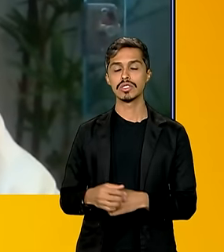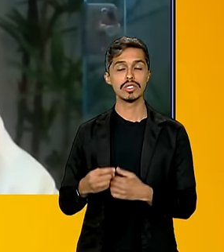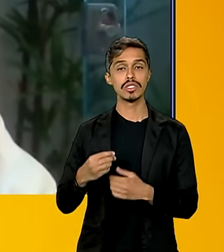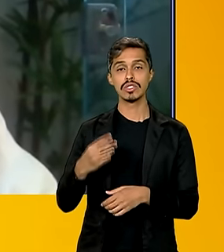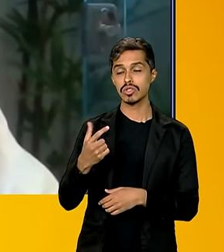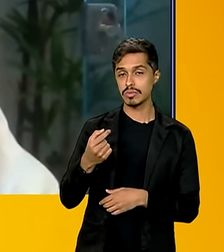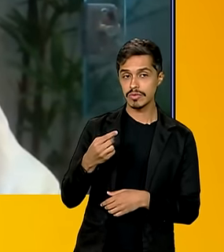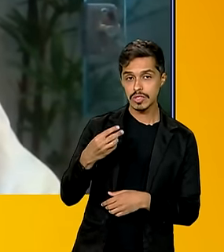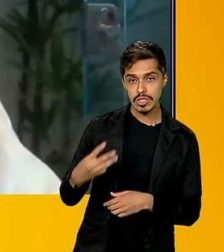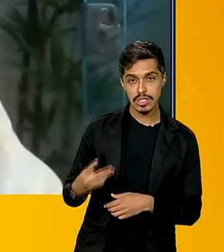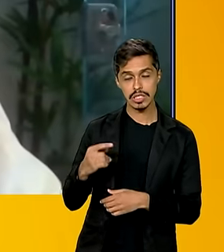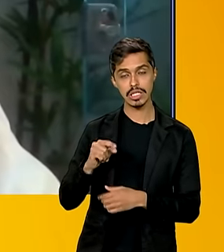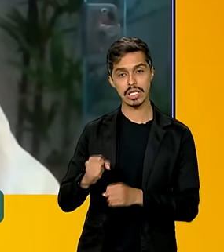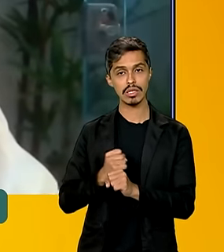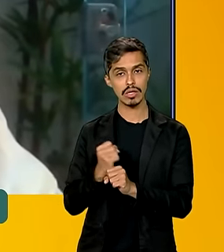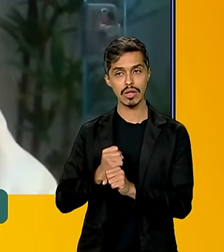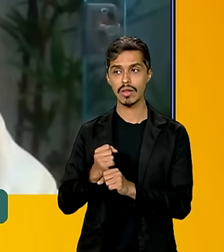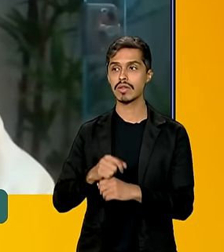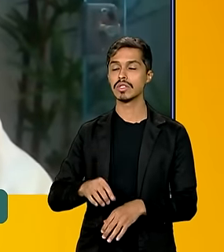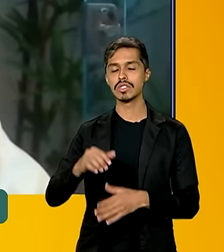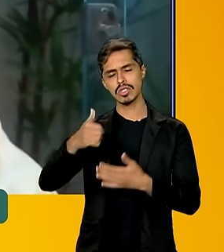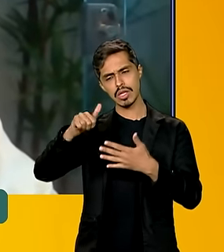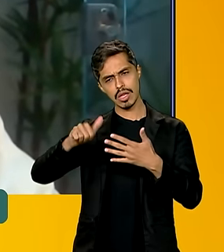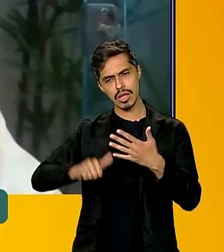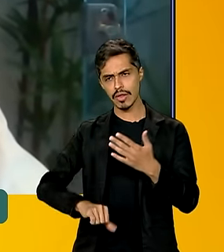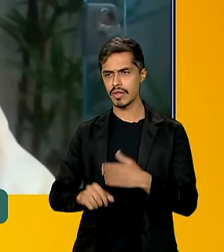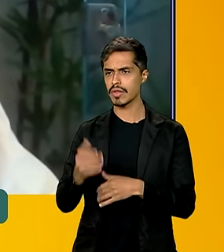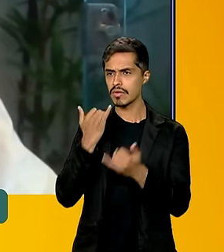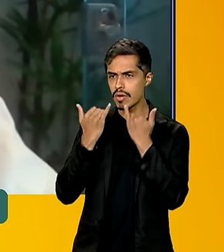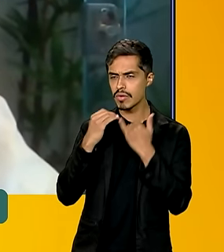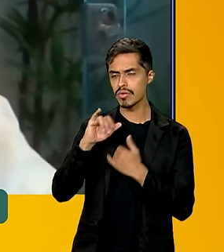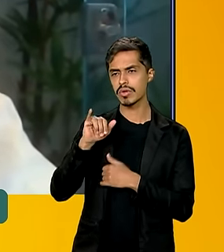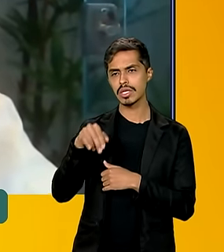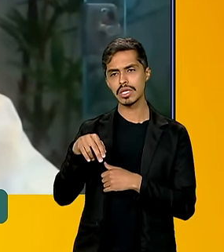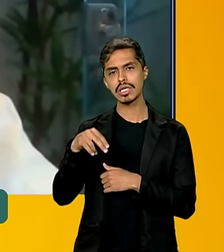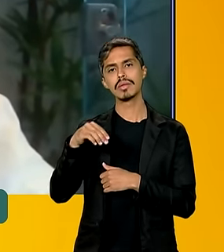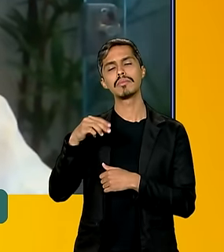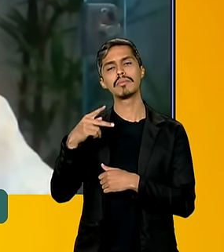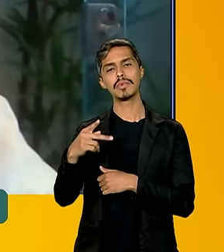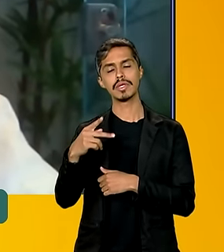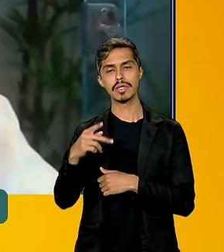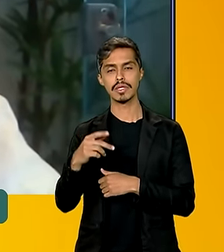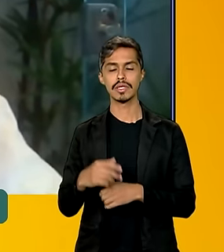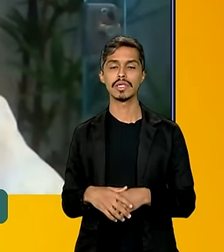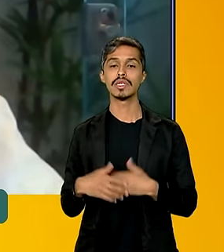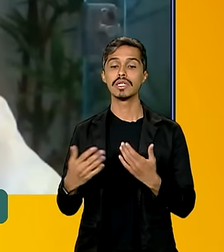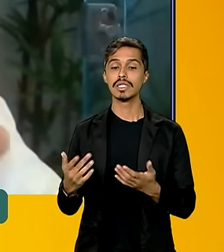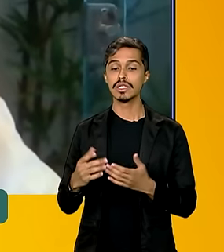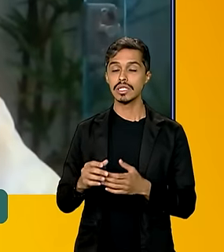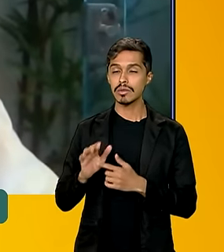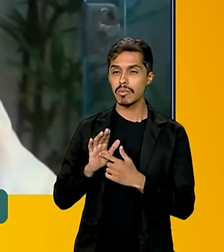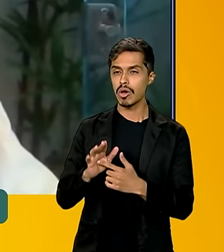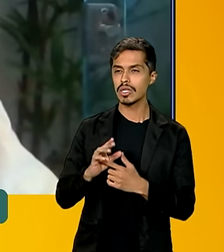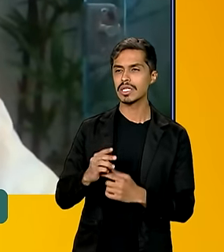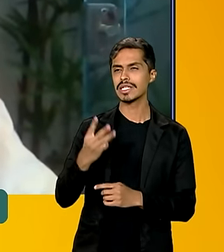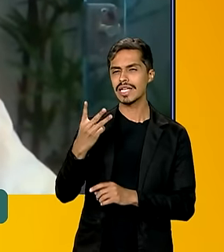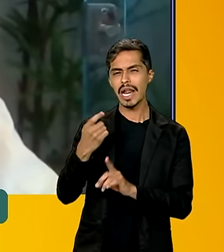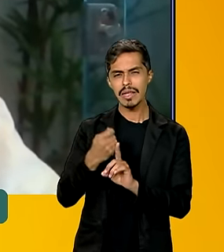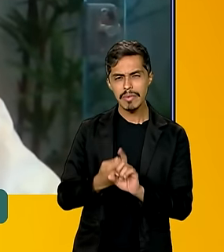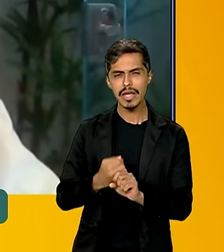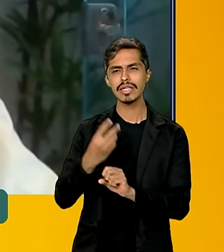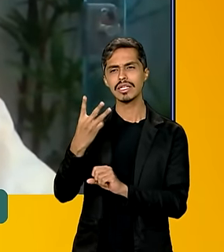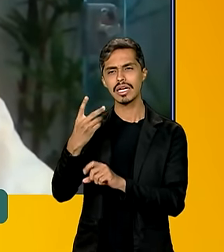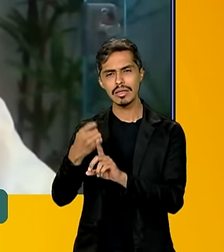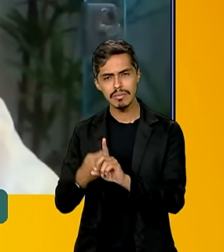2023. Mas a gente está analisando os dados do INPE, ele vem mostrando trimestralmente, até o final do